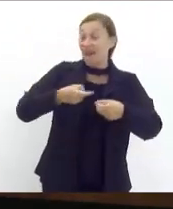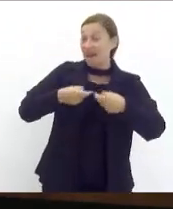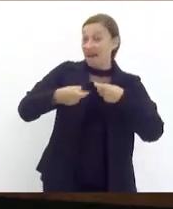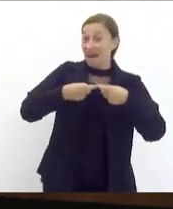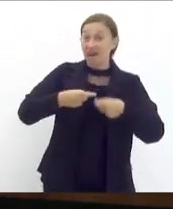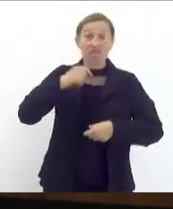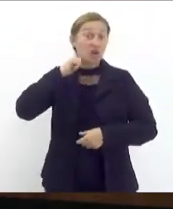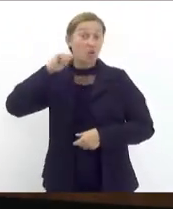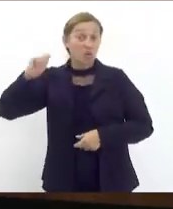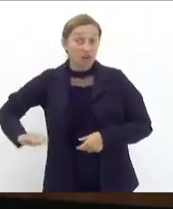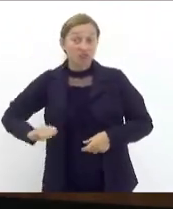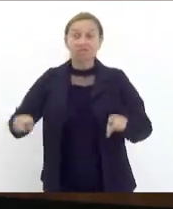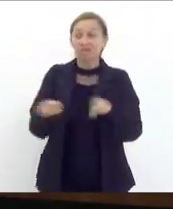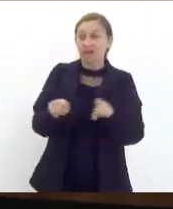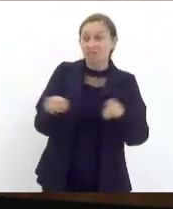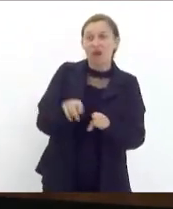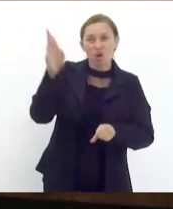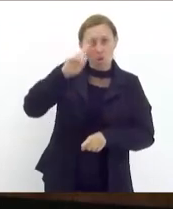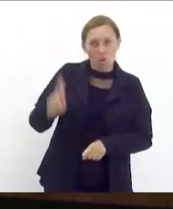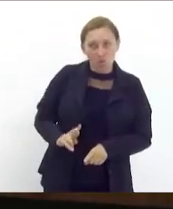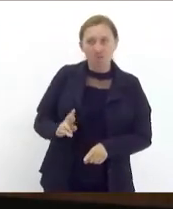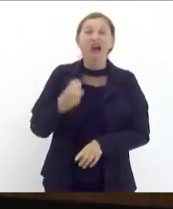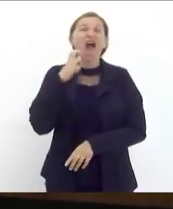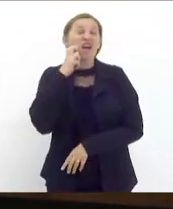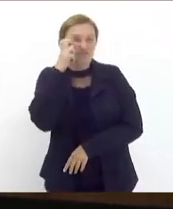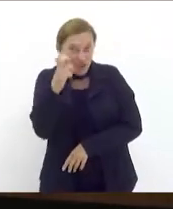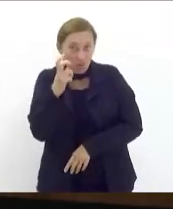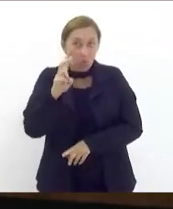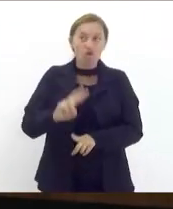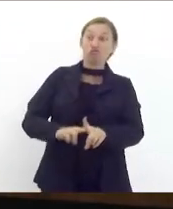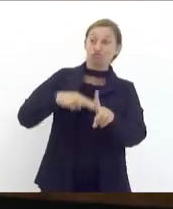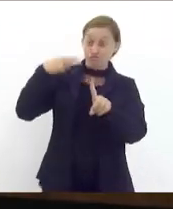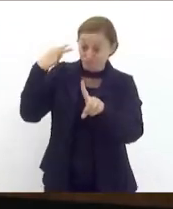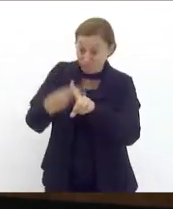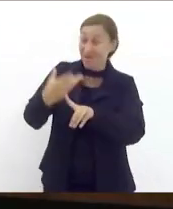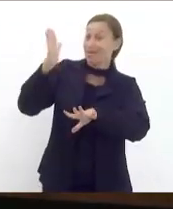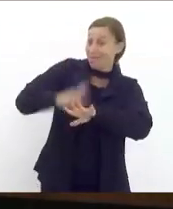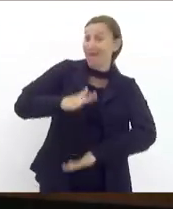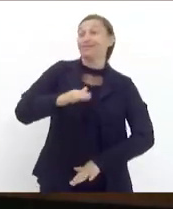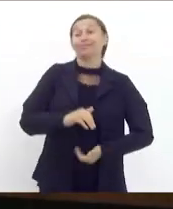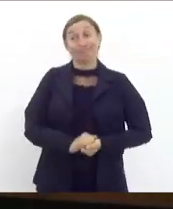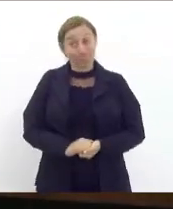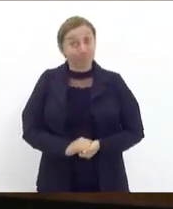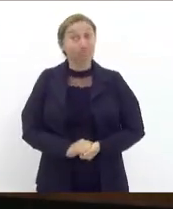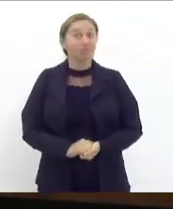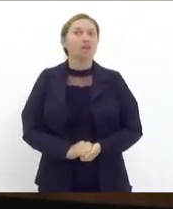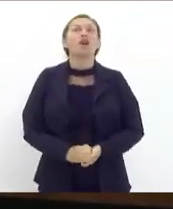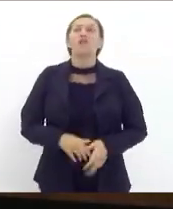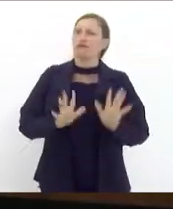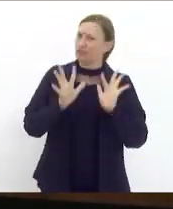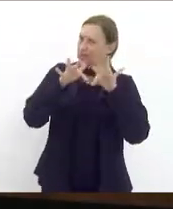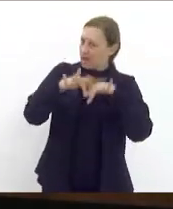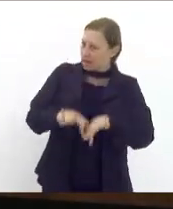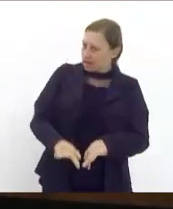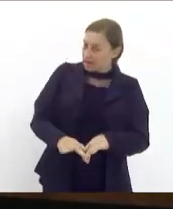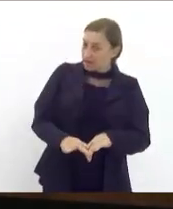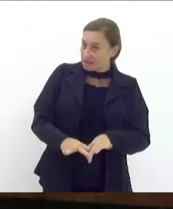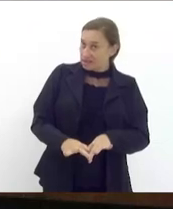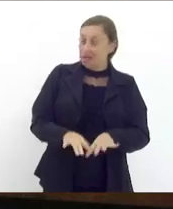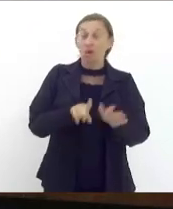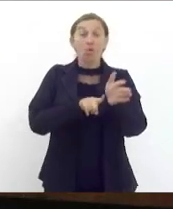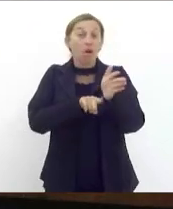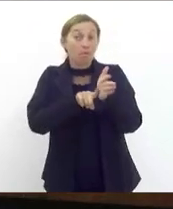e da Rússia aí é que a vergonha aumenta mais ainda concluo com a seguinte